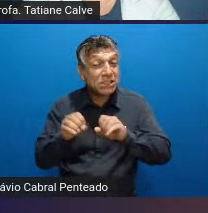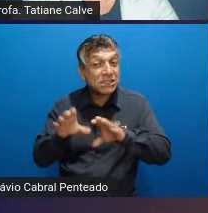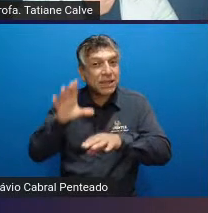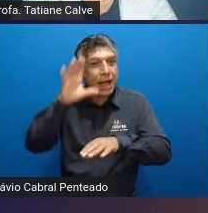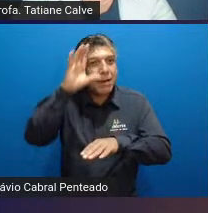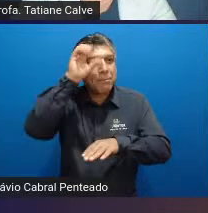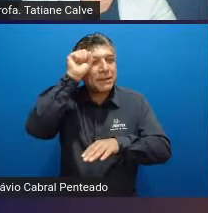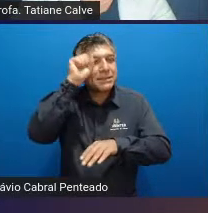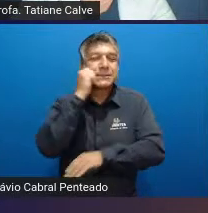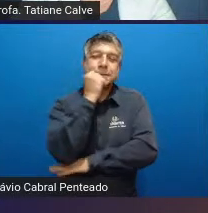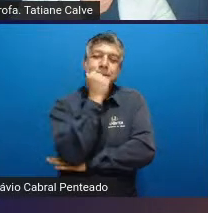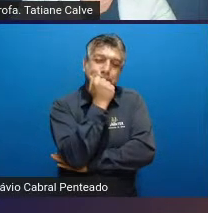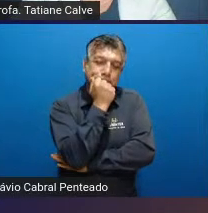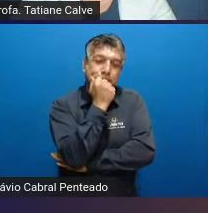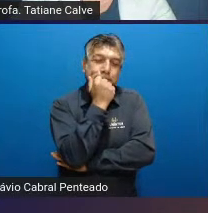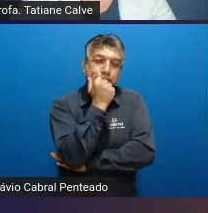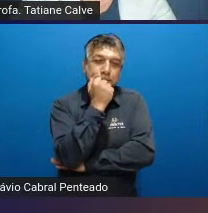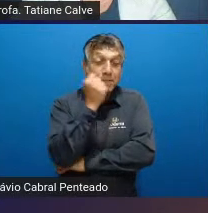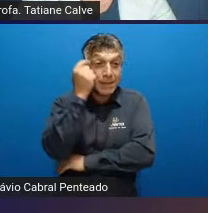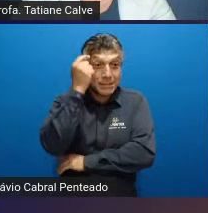alunos ele deve